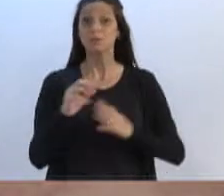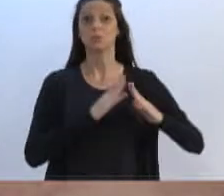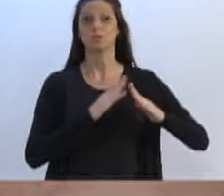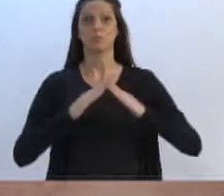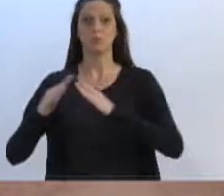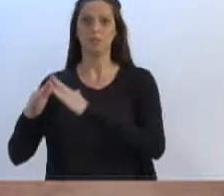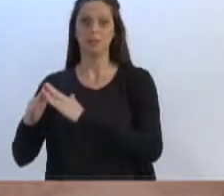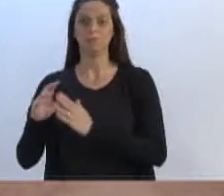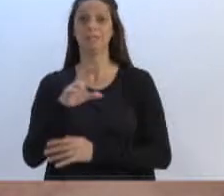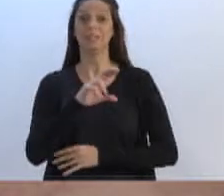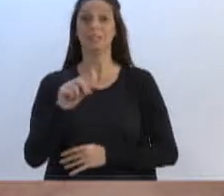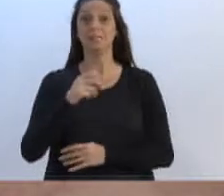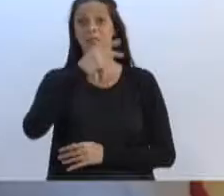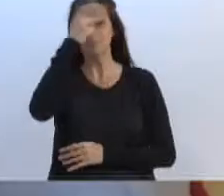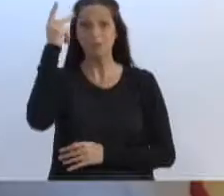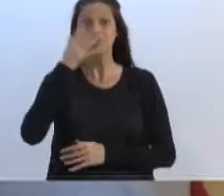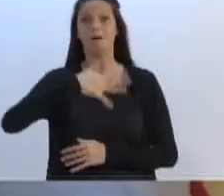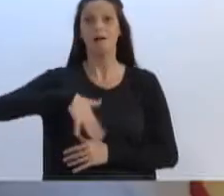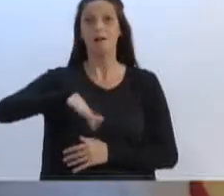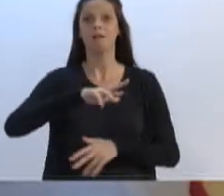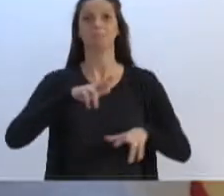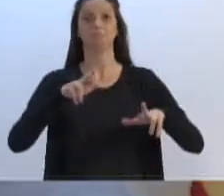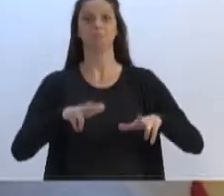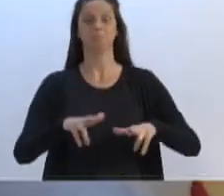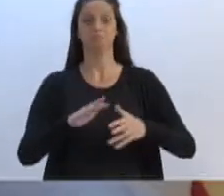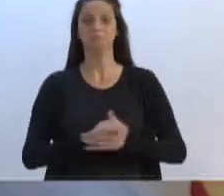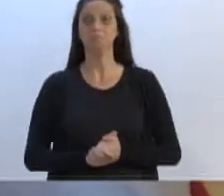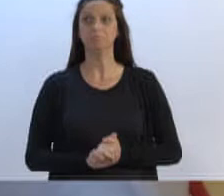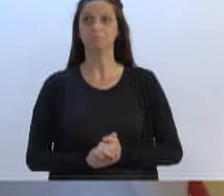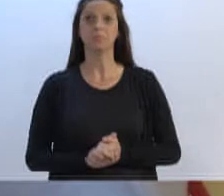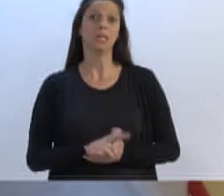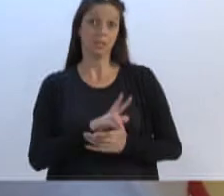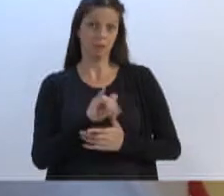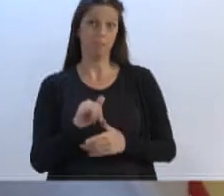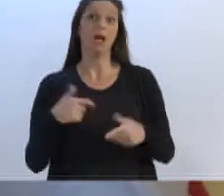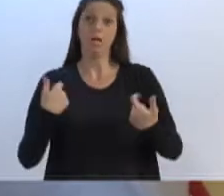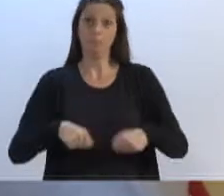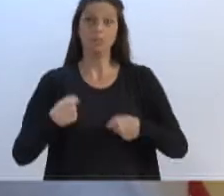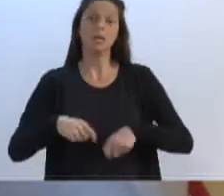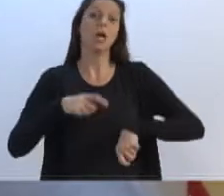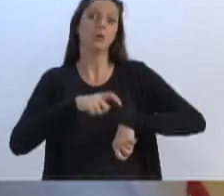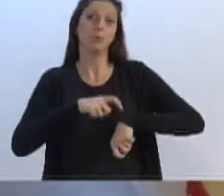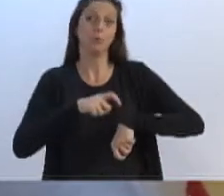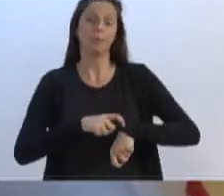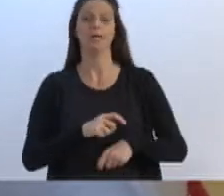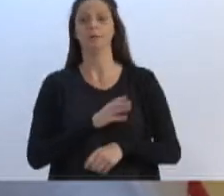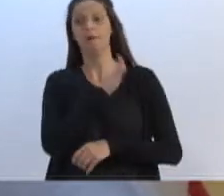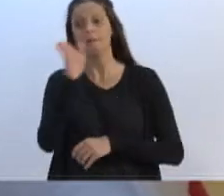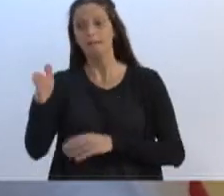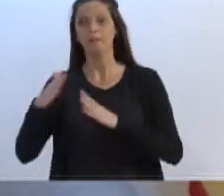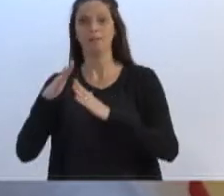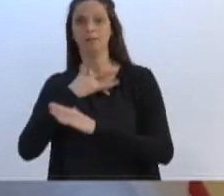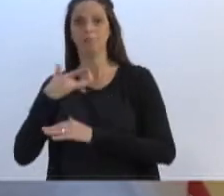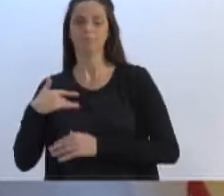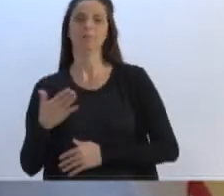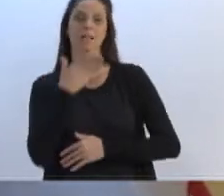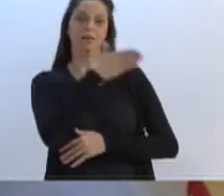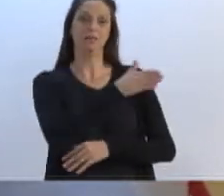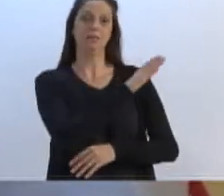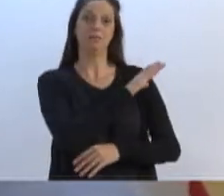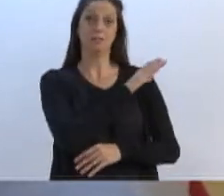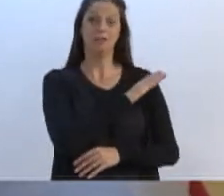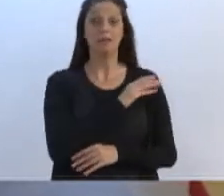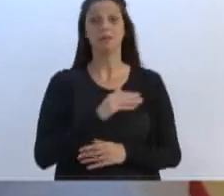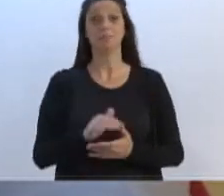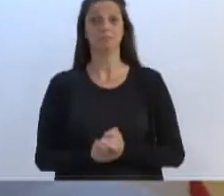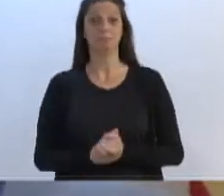pessoas a mais na nossa região. E em alguns lugares vão precisar de médicos, remédios, escolas, creches. Então nós temos que